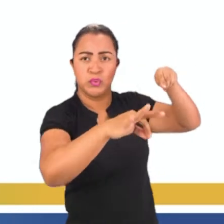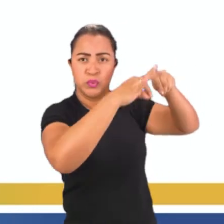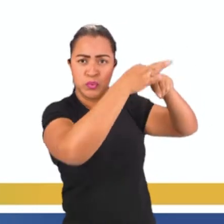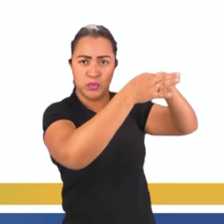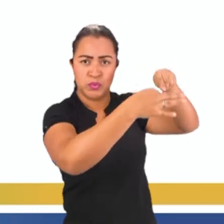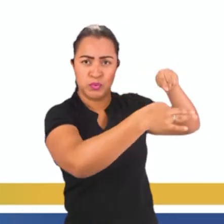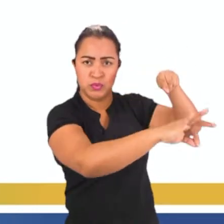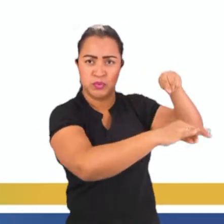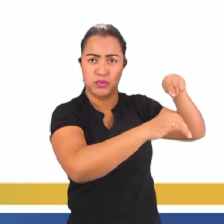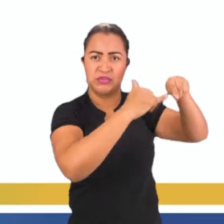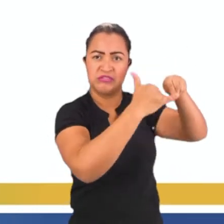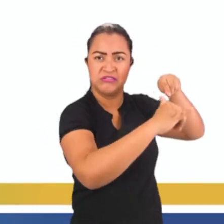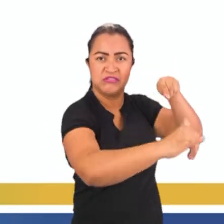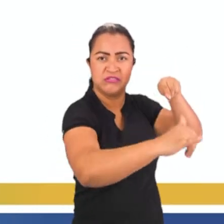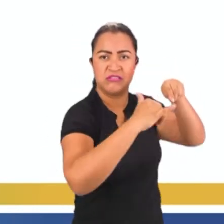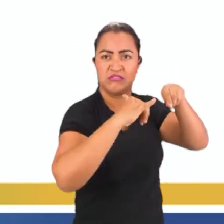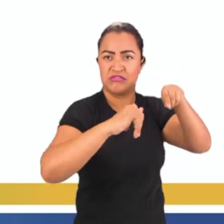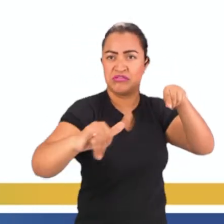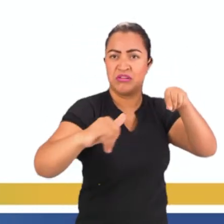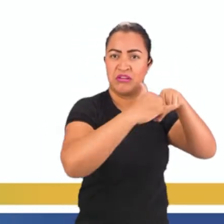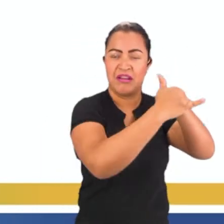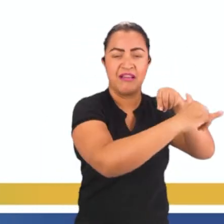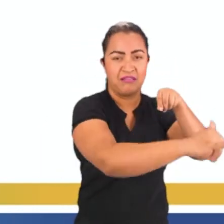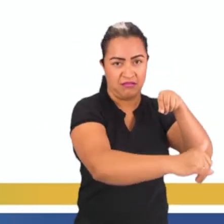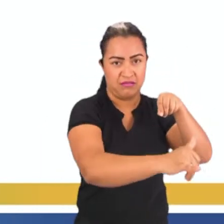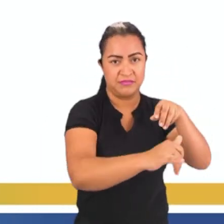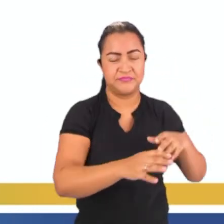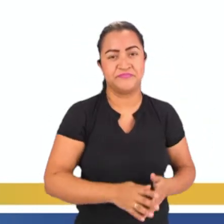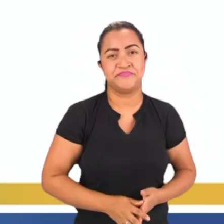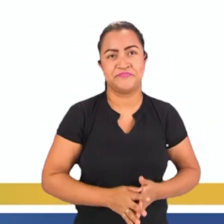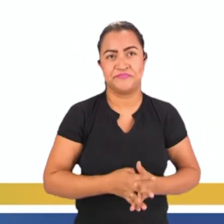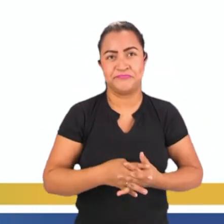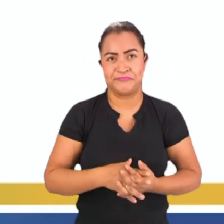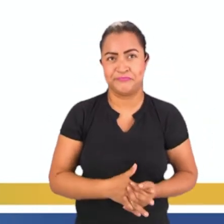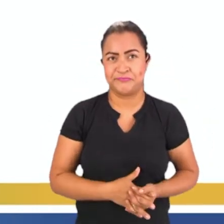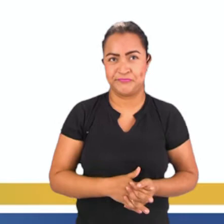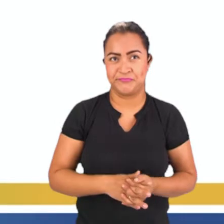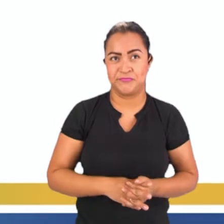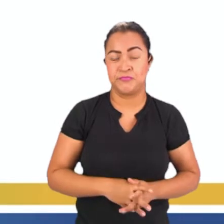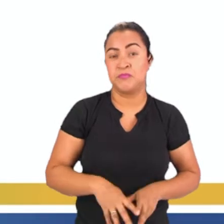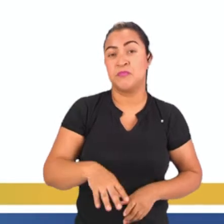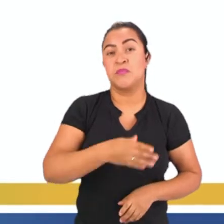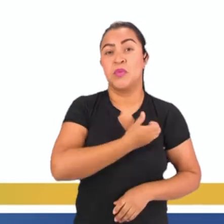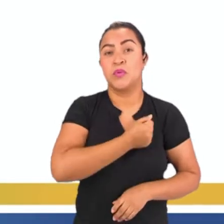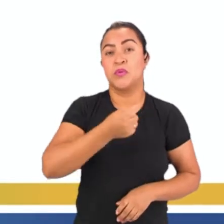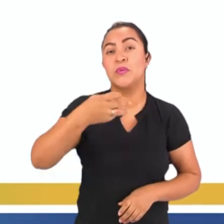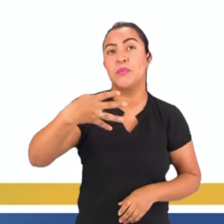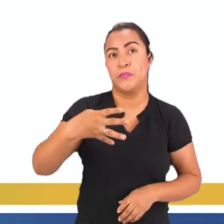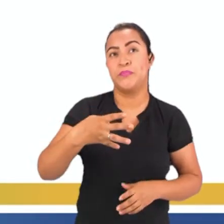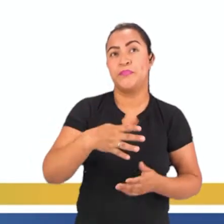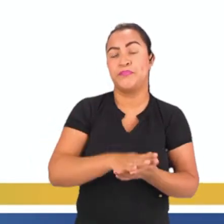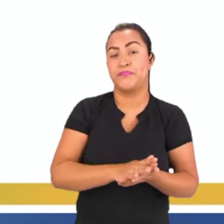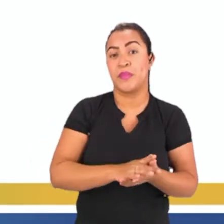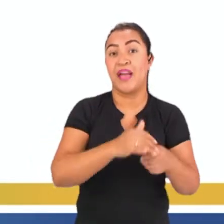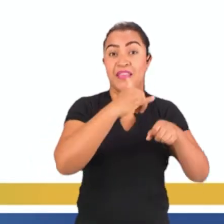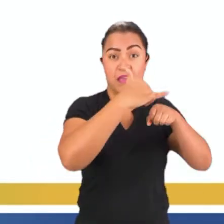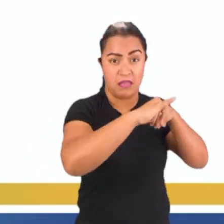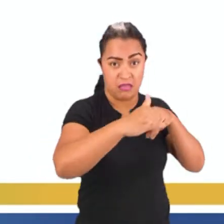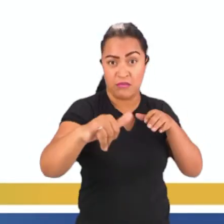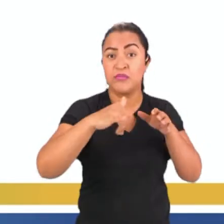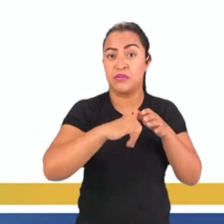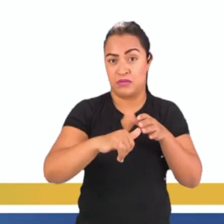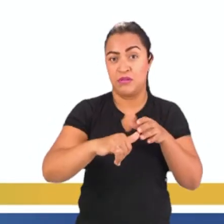convertida em energia o quê? Elétrica. Vamos lá. 4. A energia elétrica